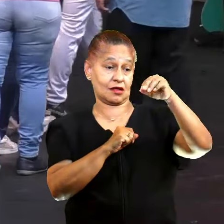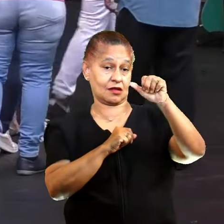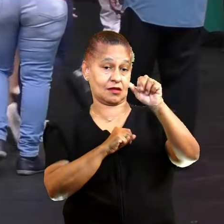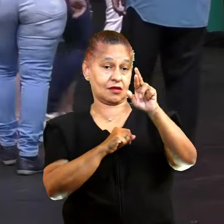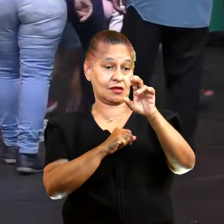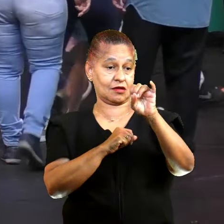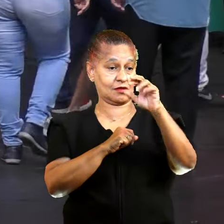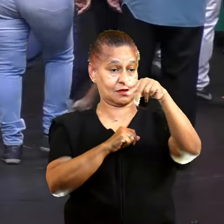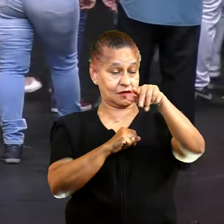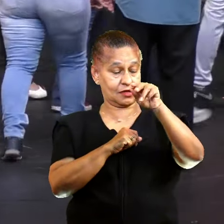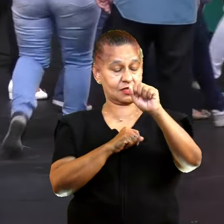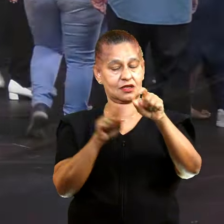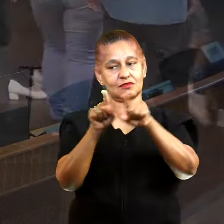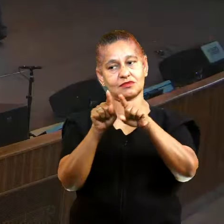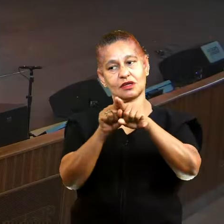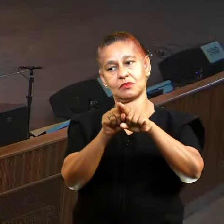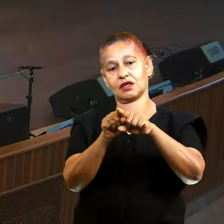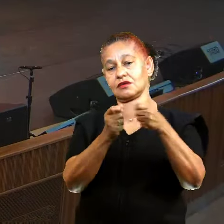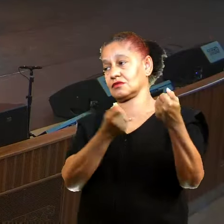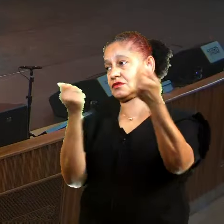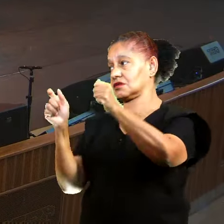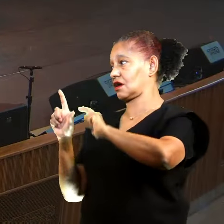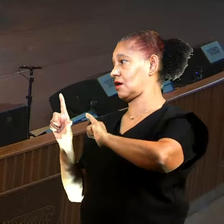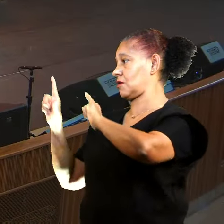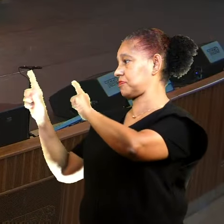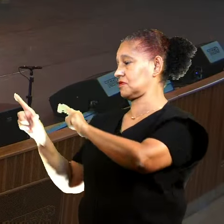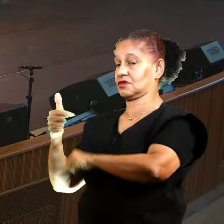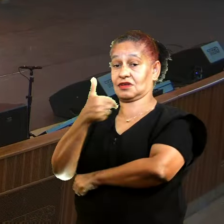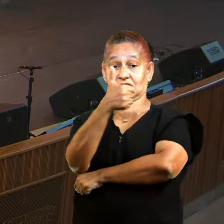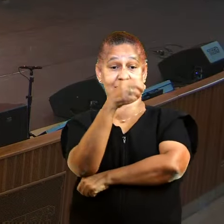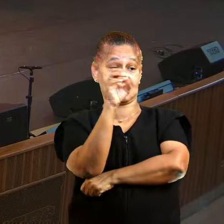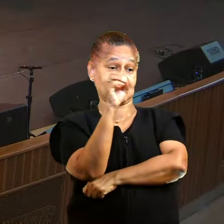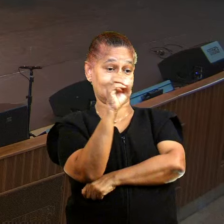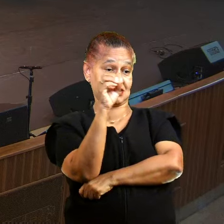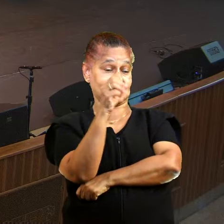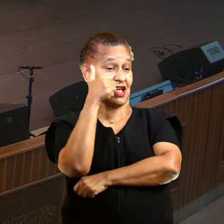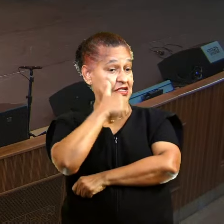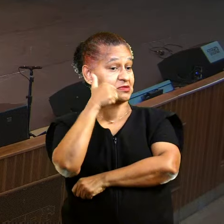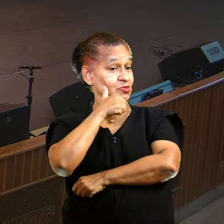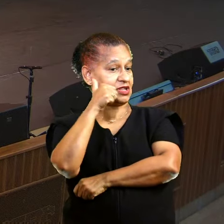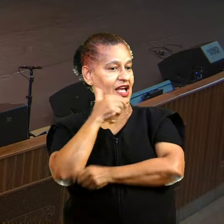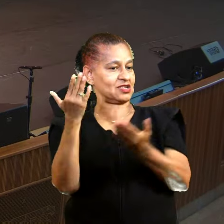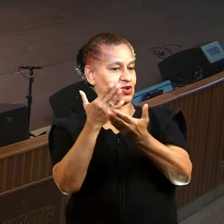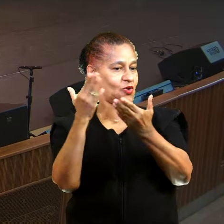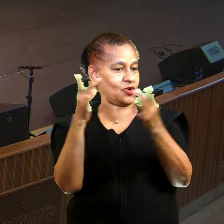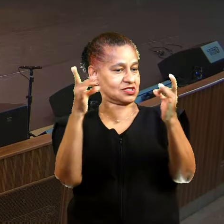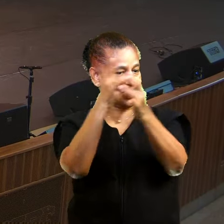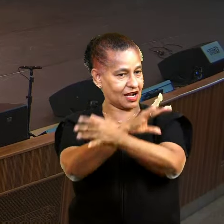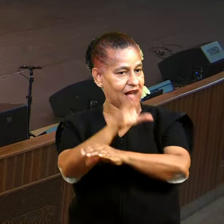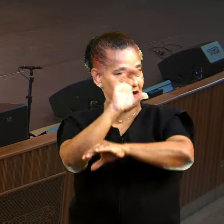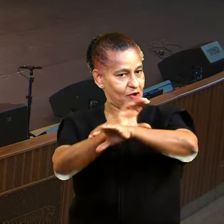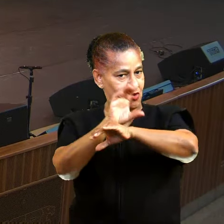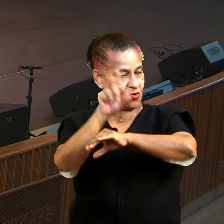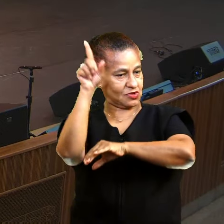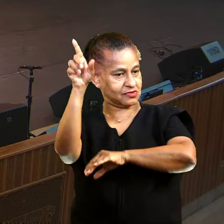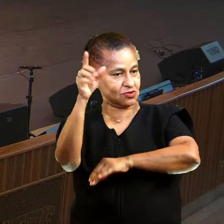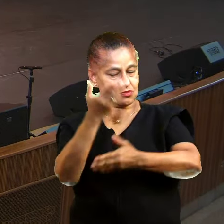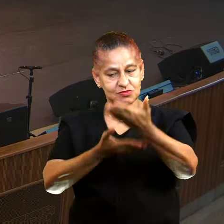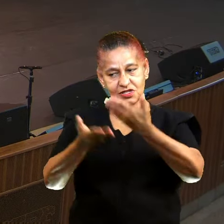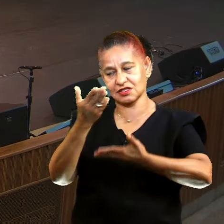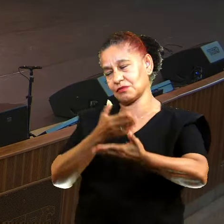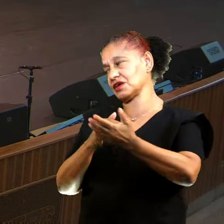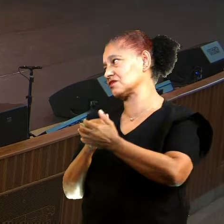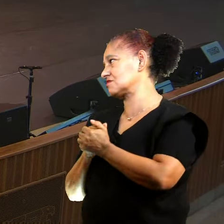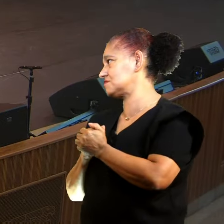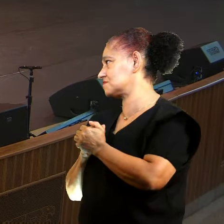também vai entregar o certificado. Nós temos dez acolhidas, queridos, vão estar recebendo o certificado ali. Fiquem em pé as que se formaram